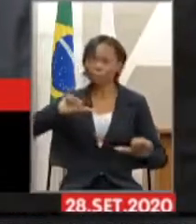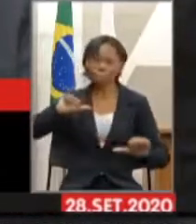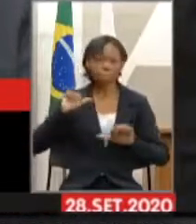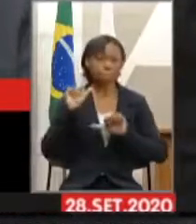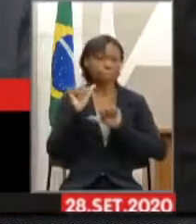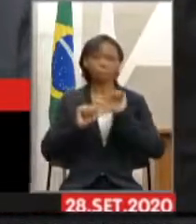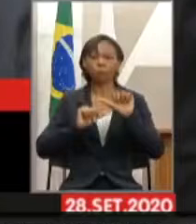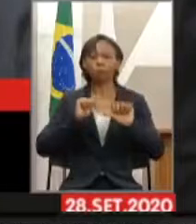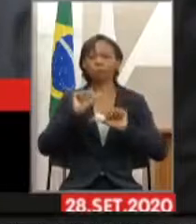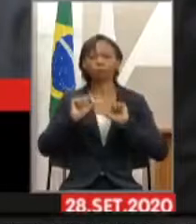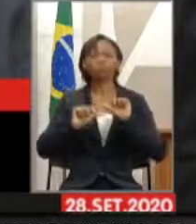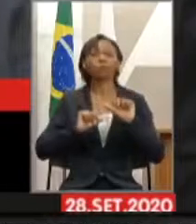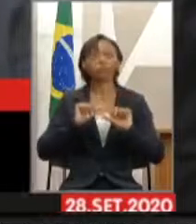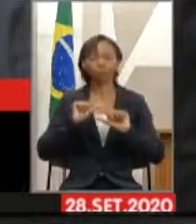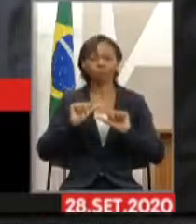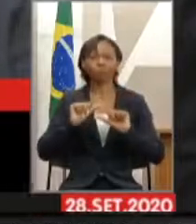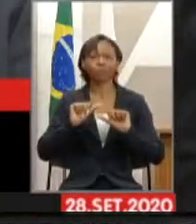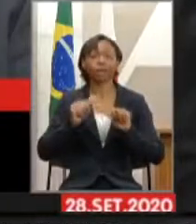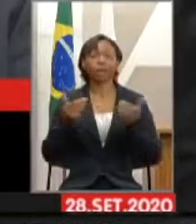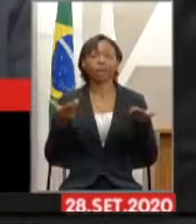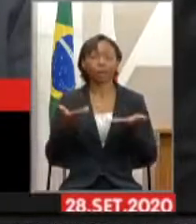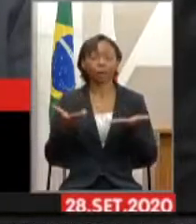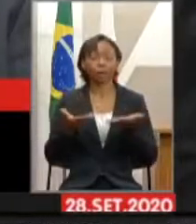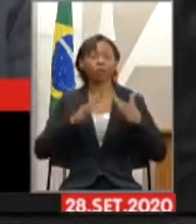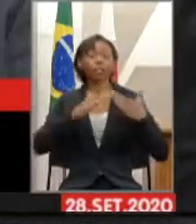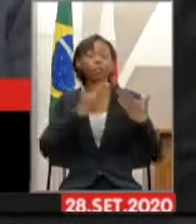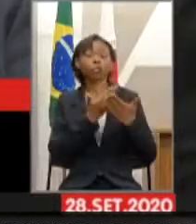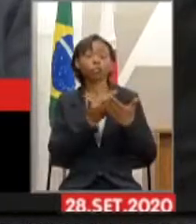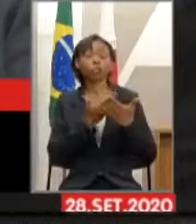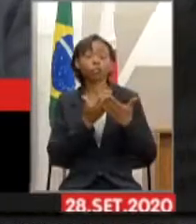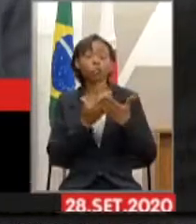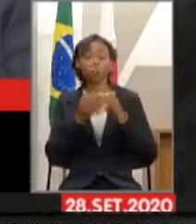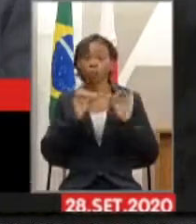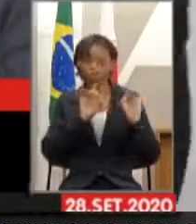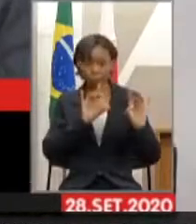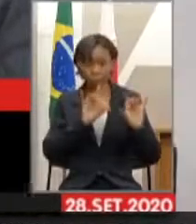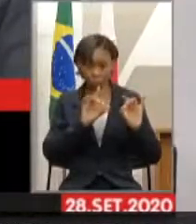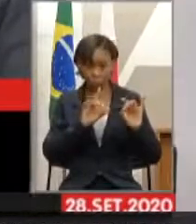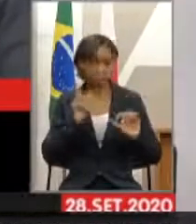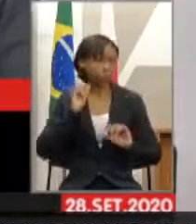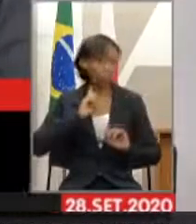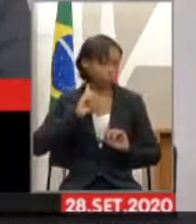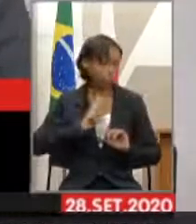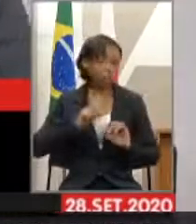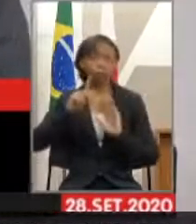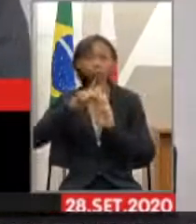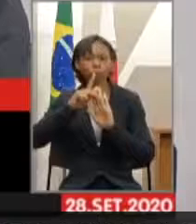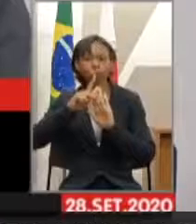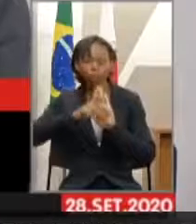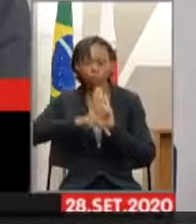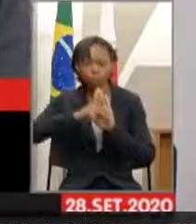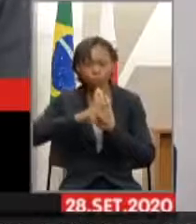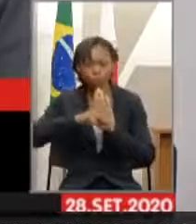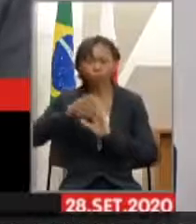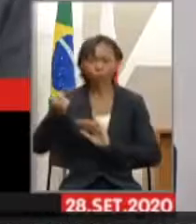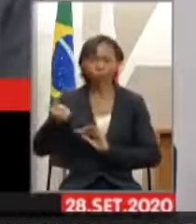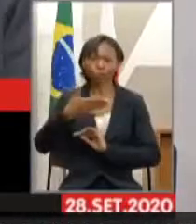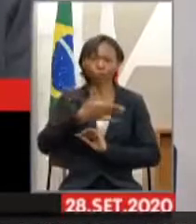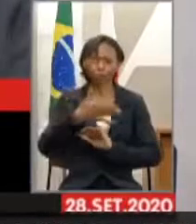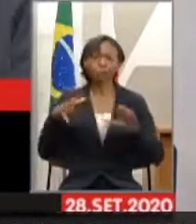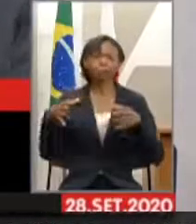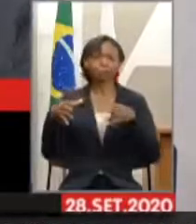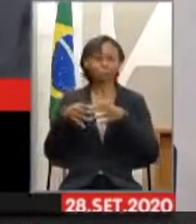consolidação da escola especial no estado de Minas Gerais, com projetos novos. Essa comissão